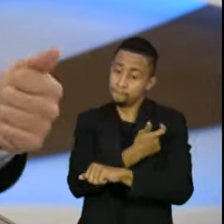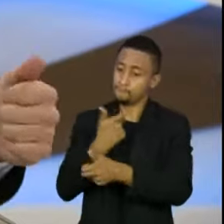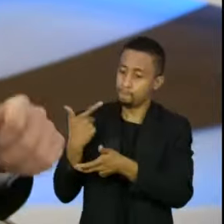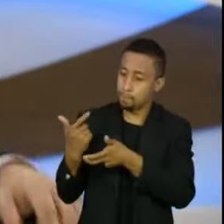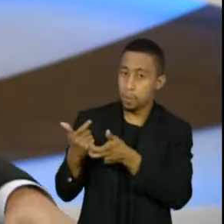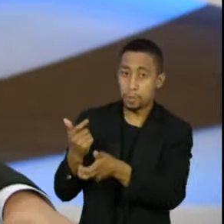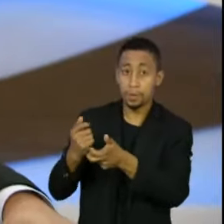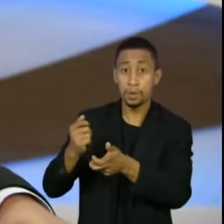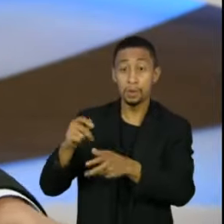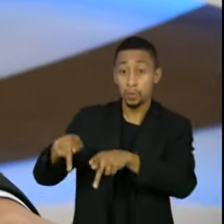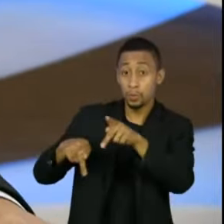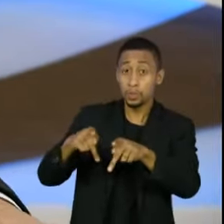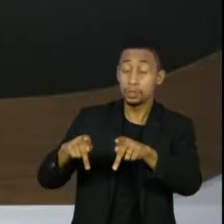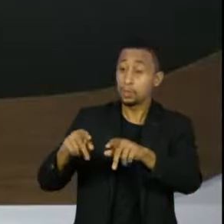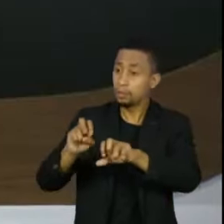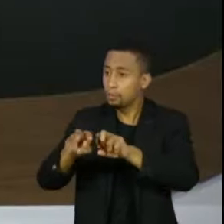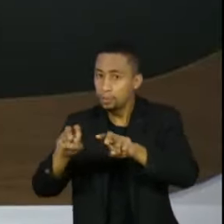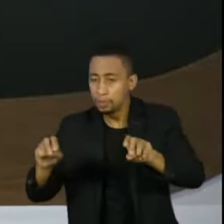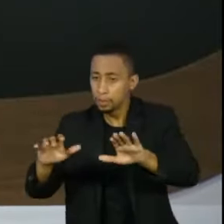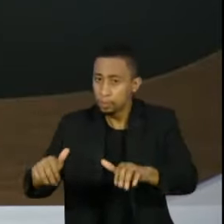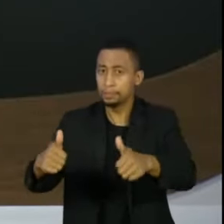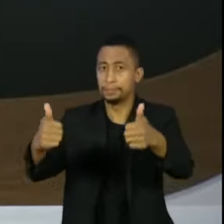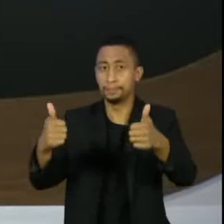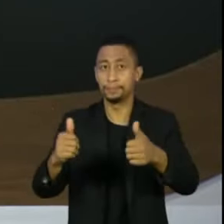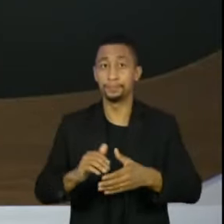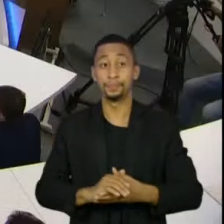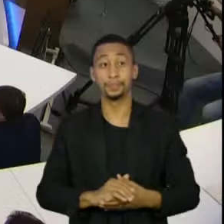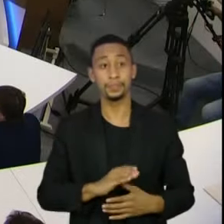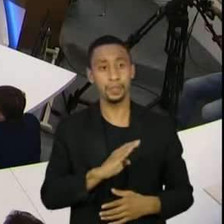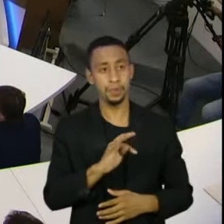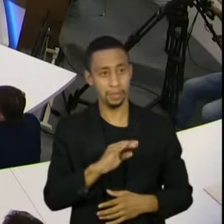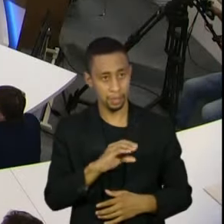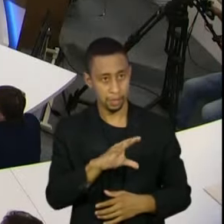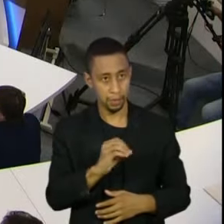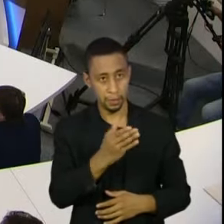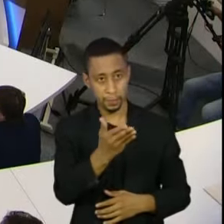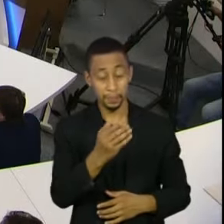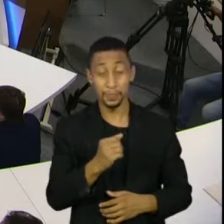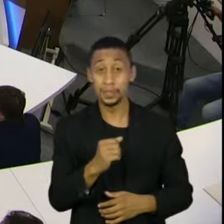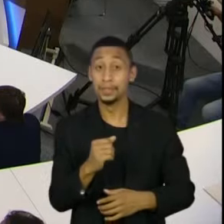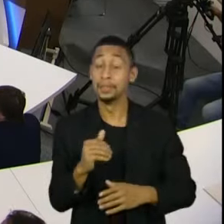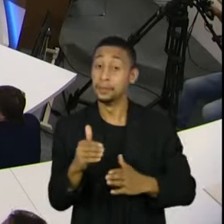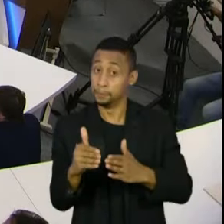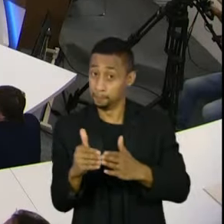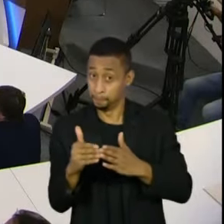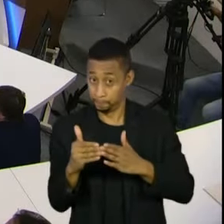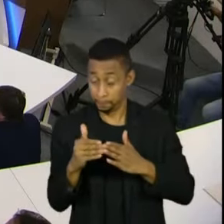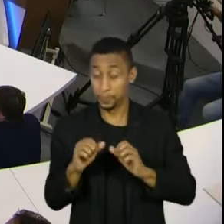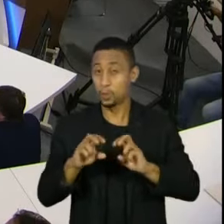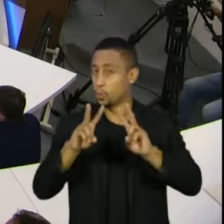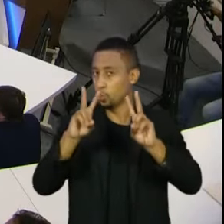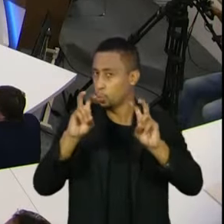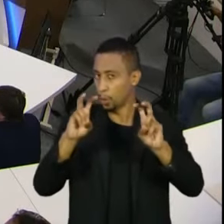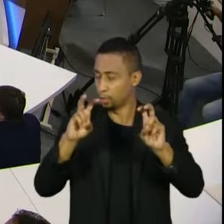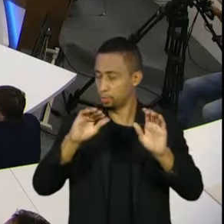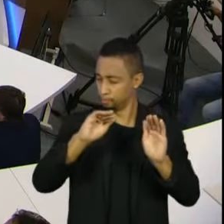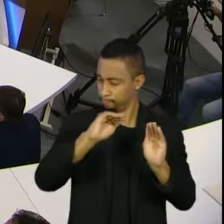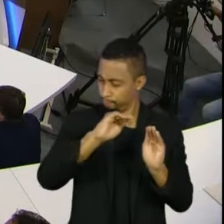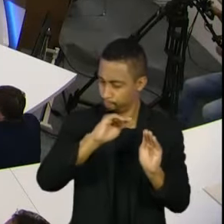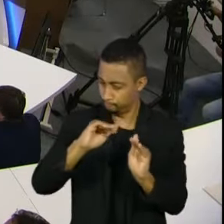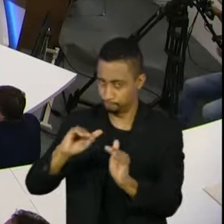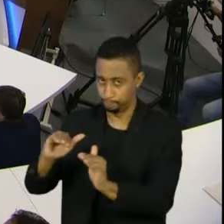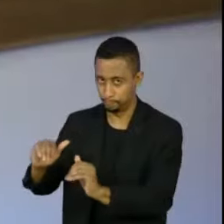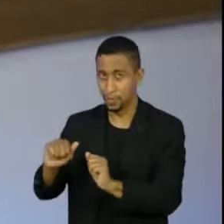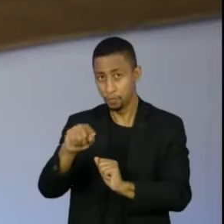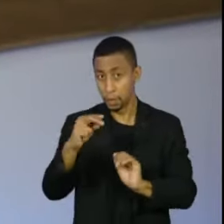população e assistir a essa população doente. Diga lá, Bernardo. Presidente, eu vou pedir licença para mudar de assunto, então, já que o senhor disse que até admite tomar